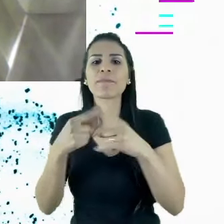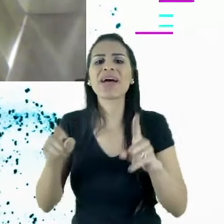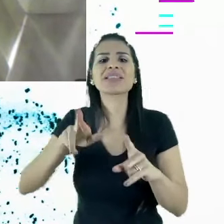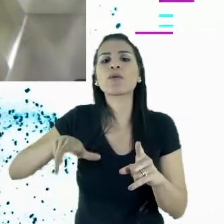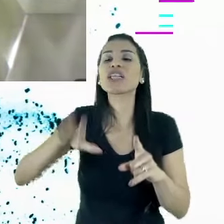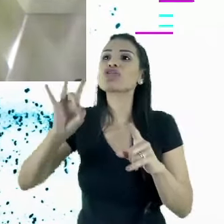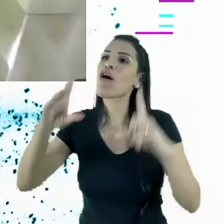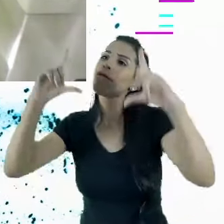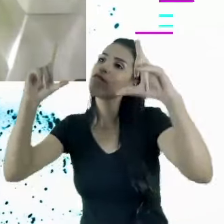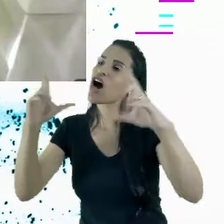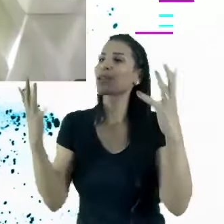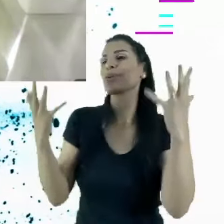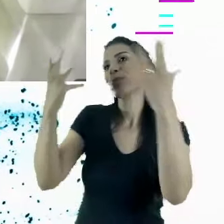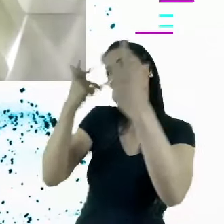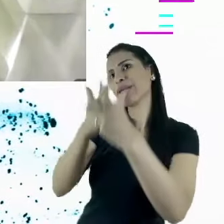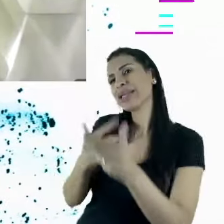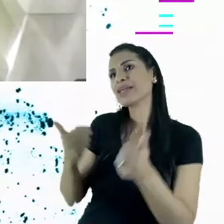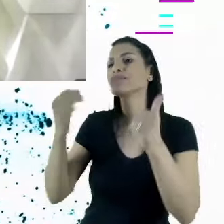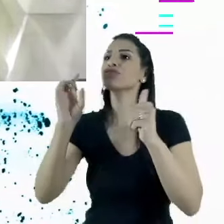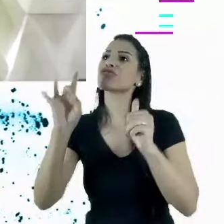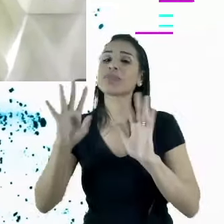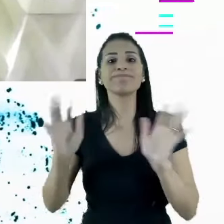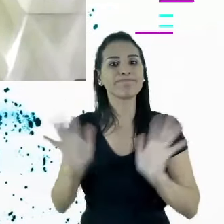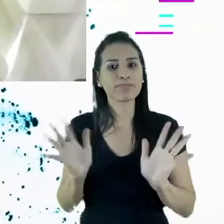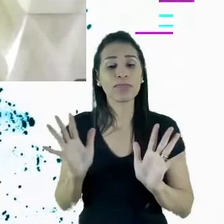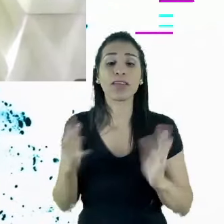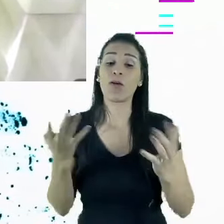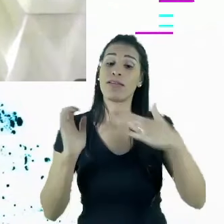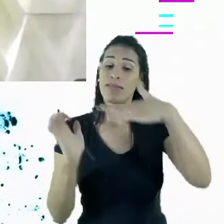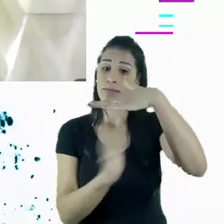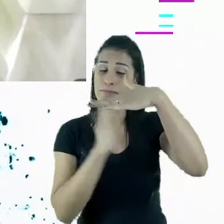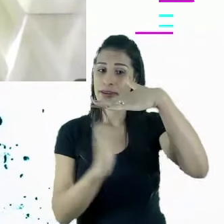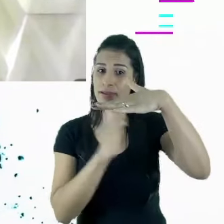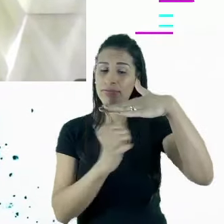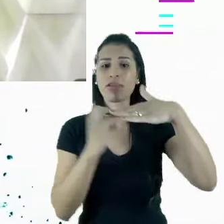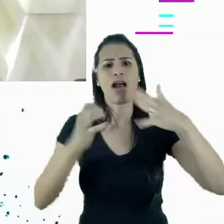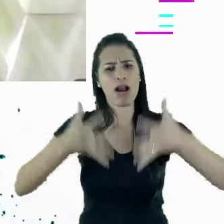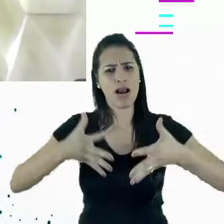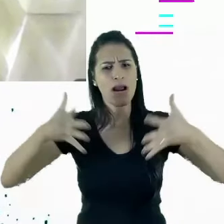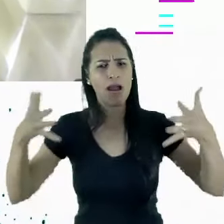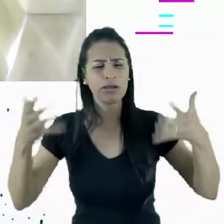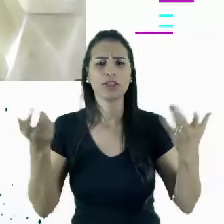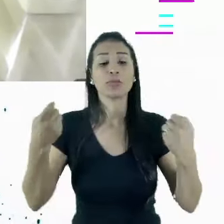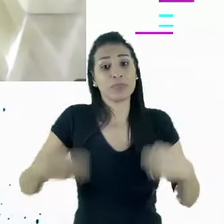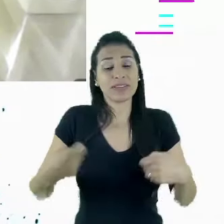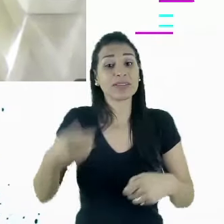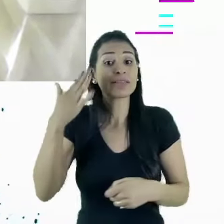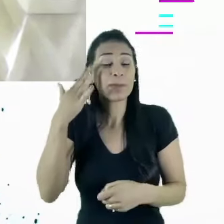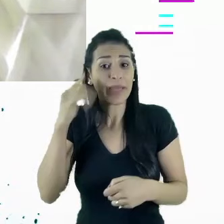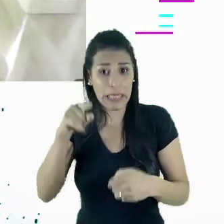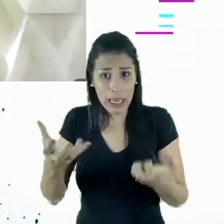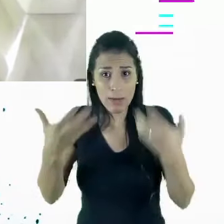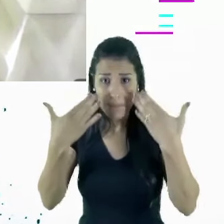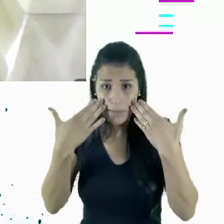imagem. Então, é uma decisão dos grandes empresários, dos grandes investidores, se eles querem tirar uma foto ou se eles